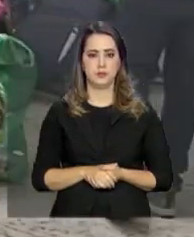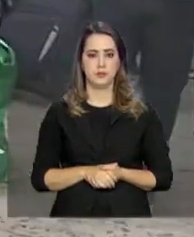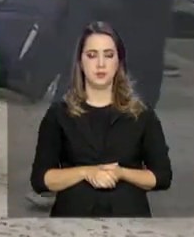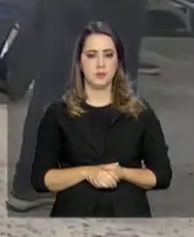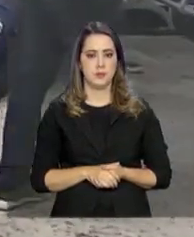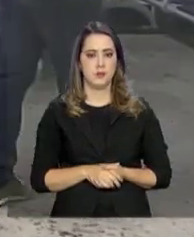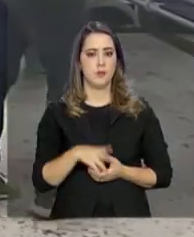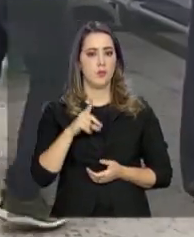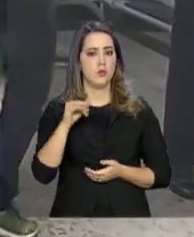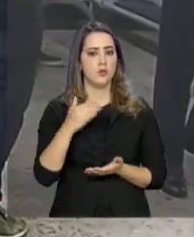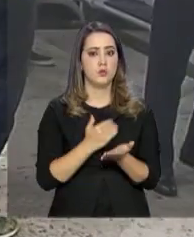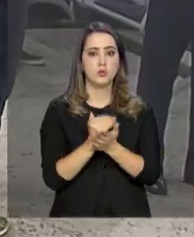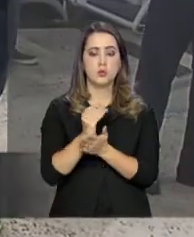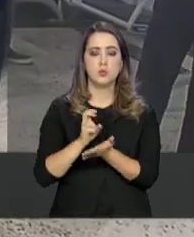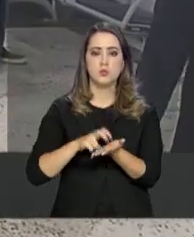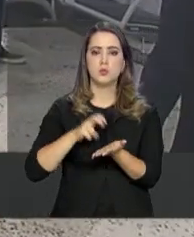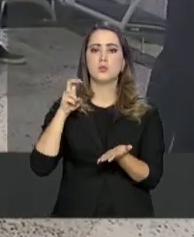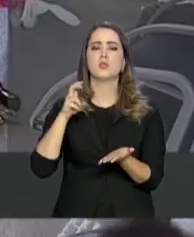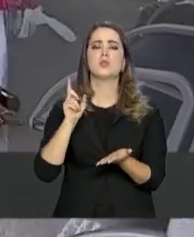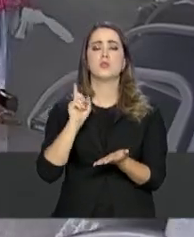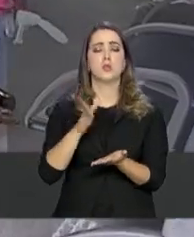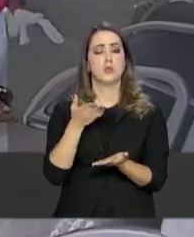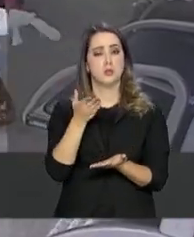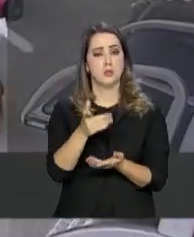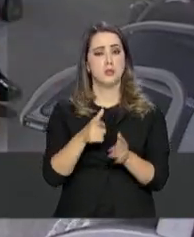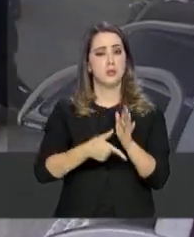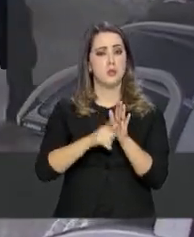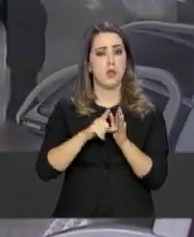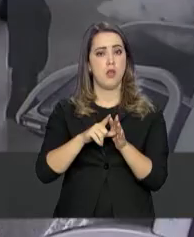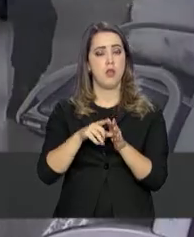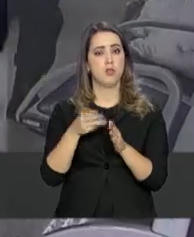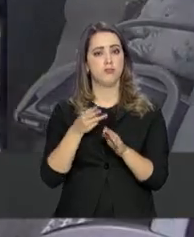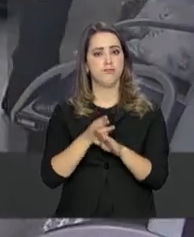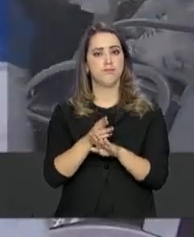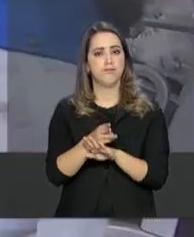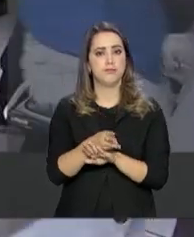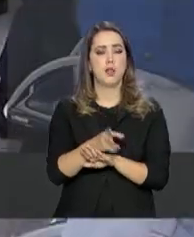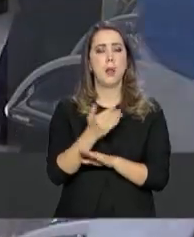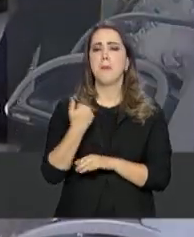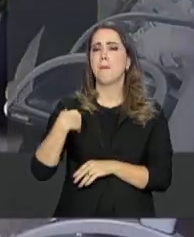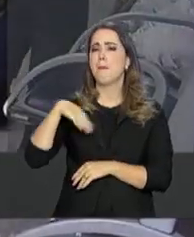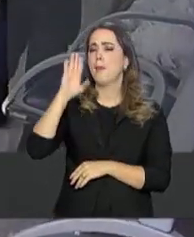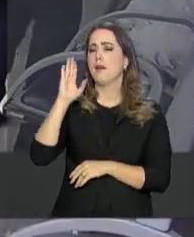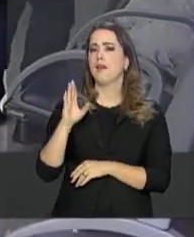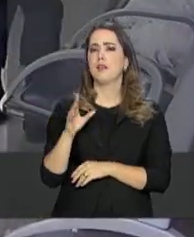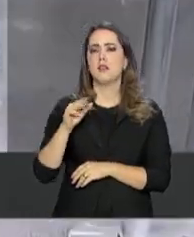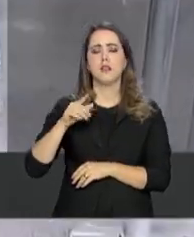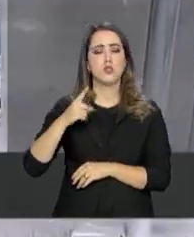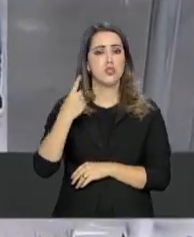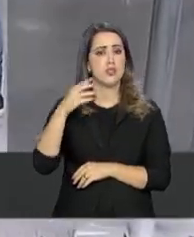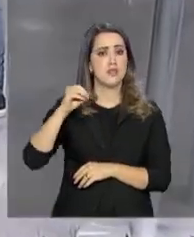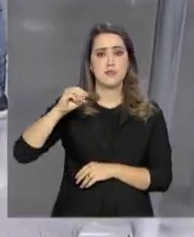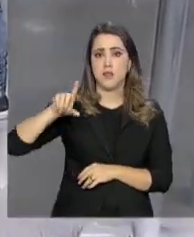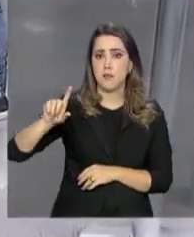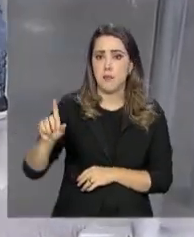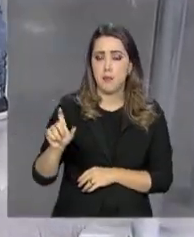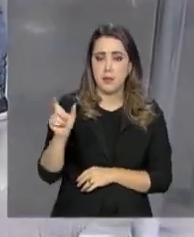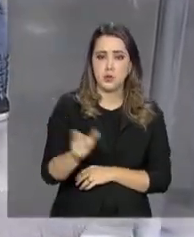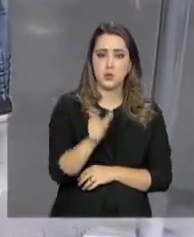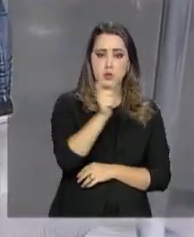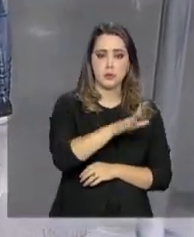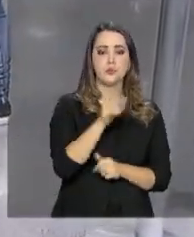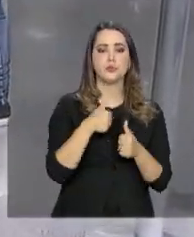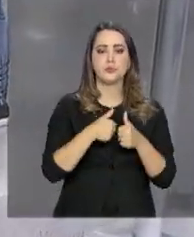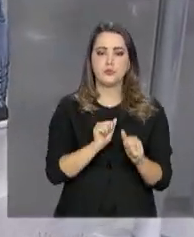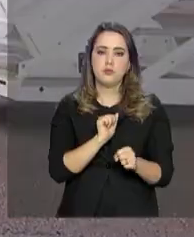O dia começou cedo pra eles. Antes do amanhecer, mais de uma centena de imigrantes venezuelanos já estavam